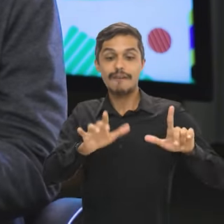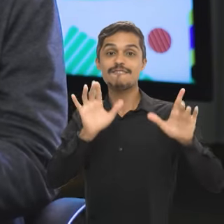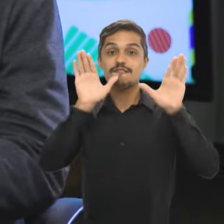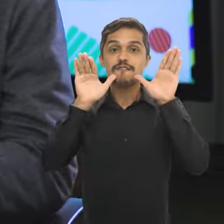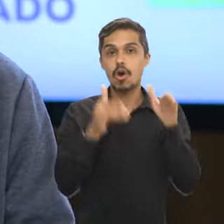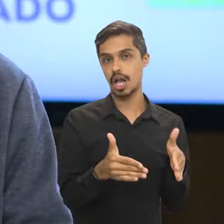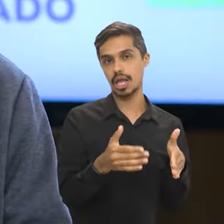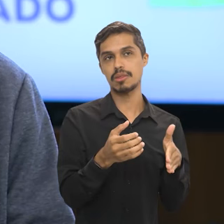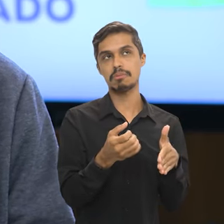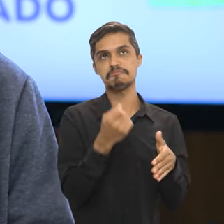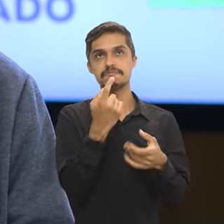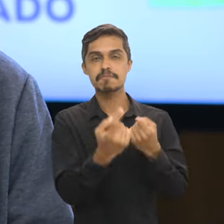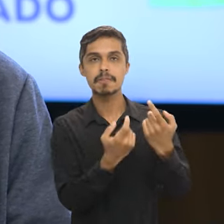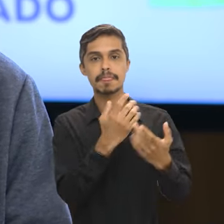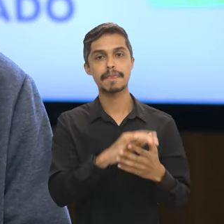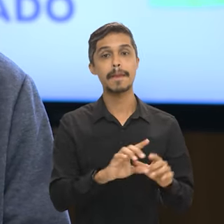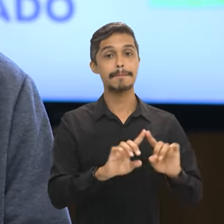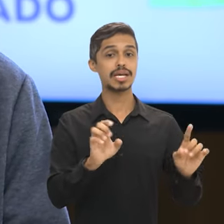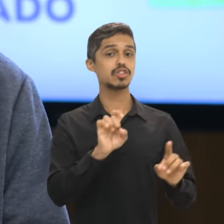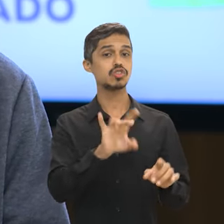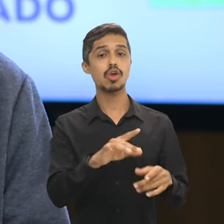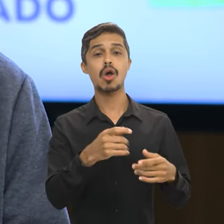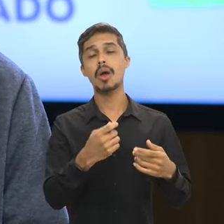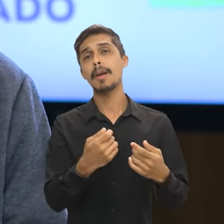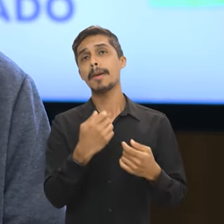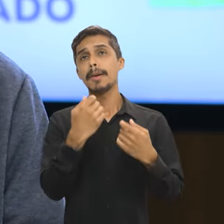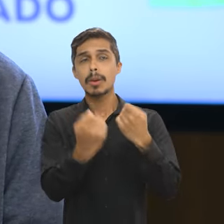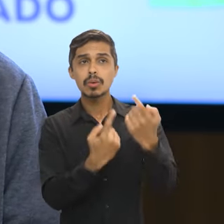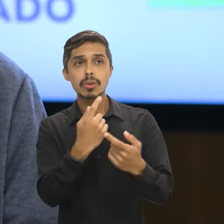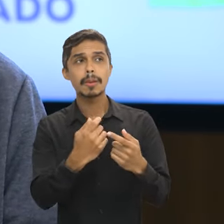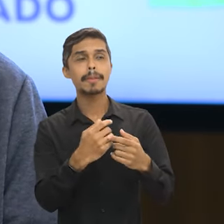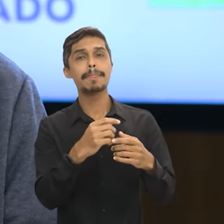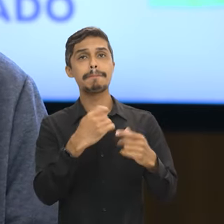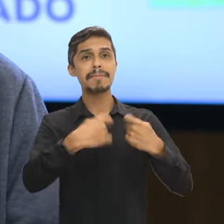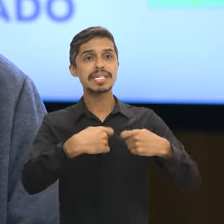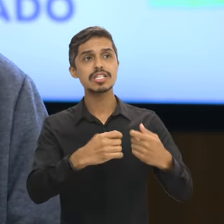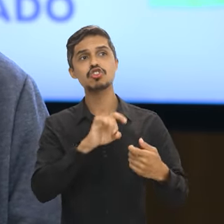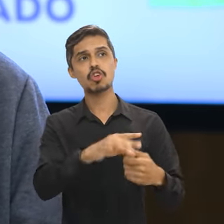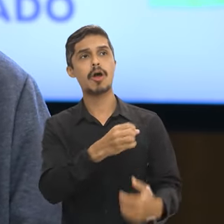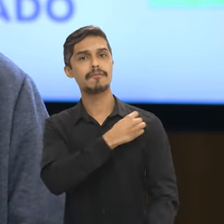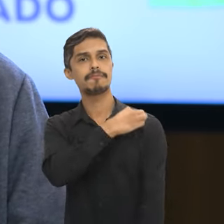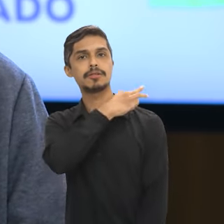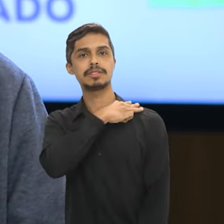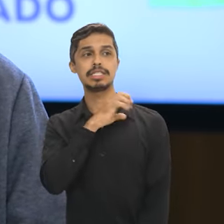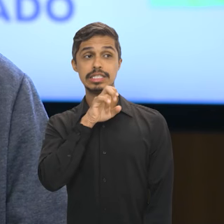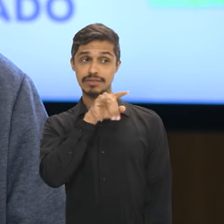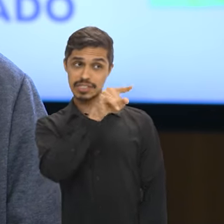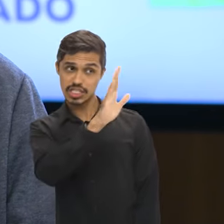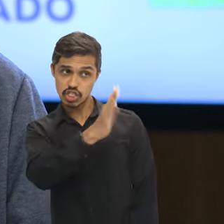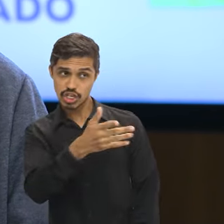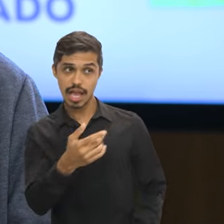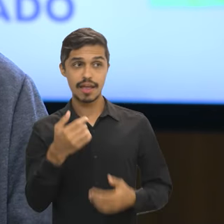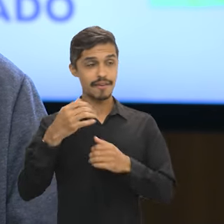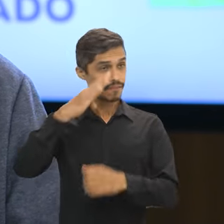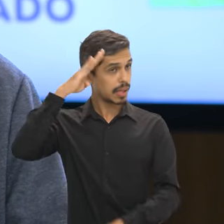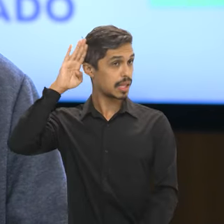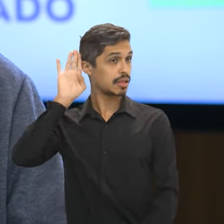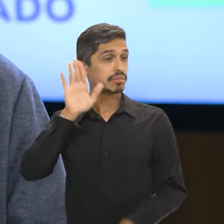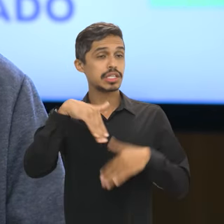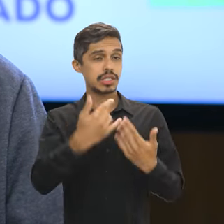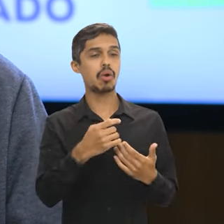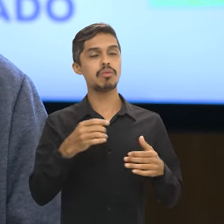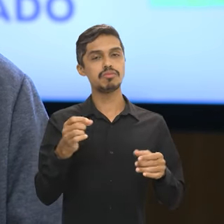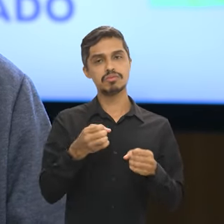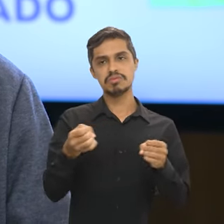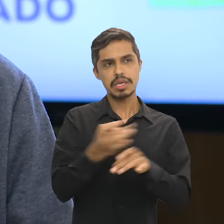específica. Mas para os cargos que apenas exigem a conclusão do nível médio, se você já tem um nível superior, você concluiu o